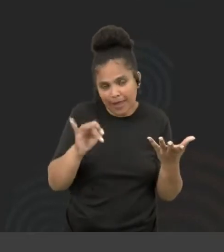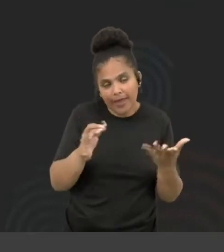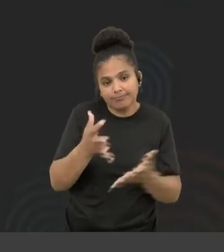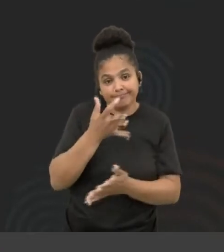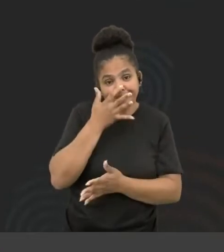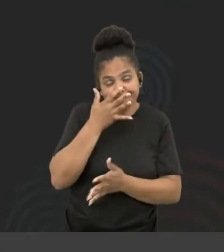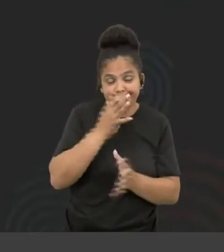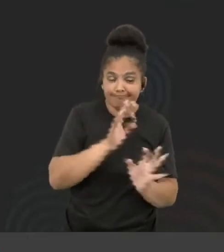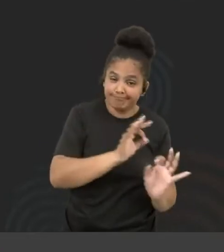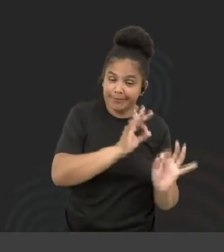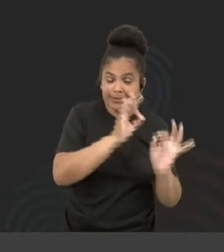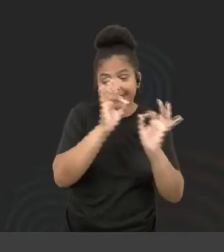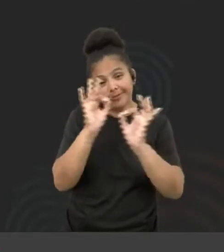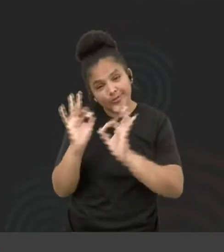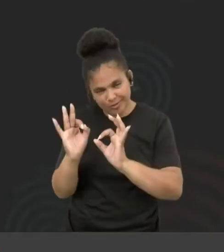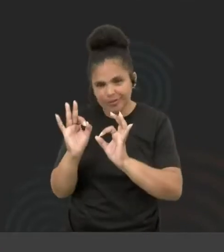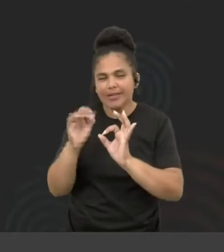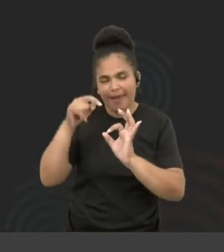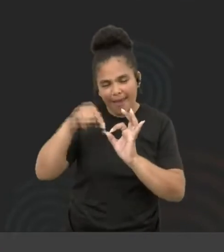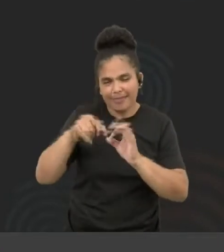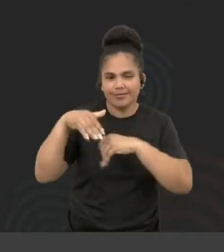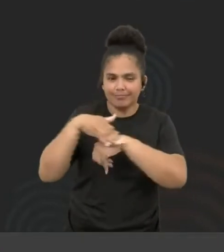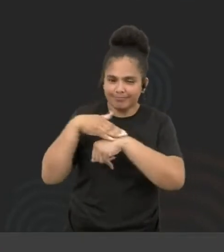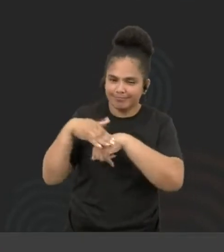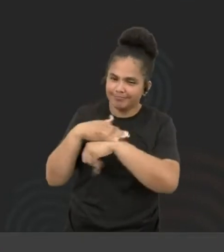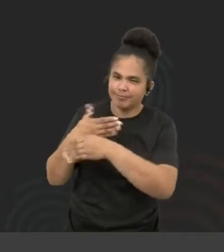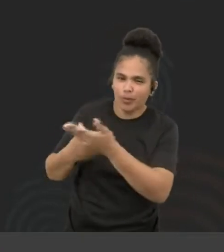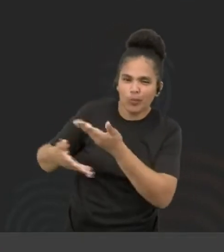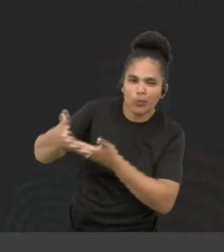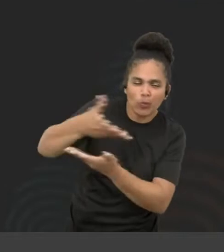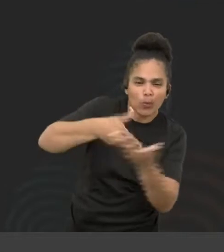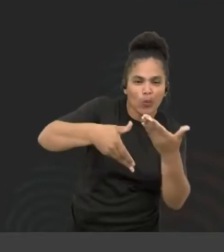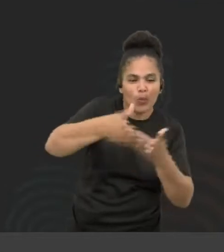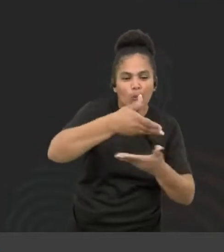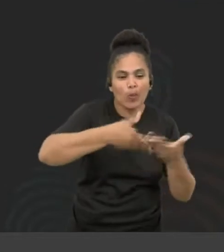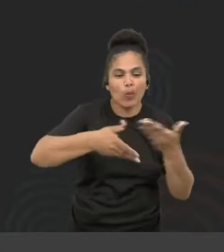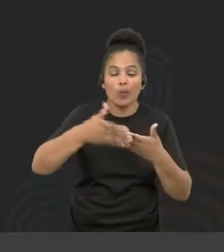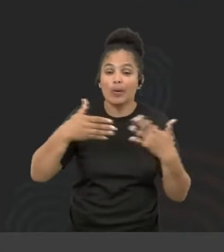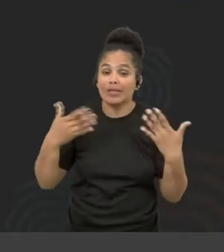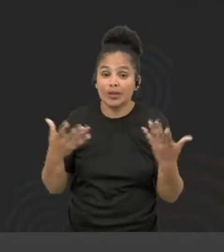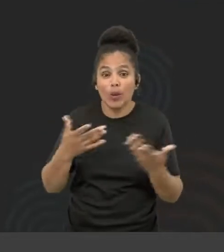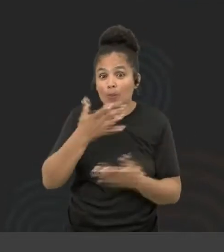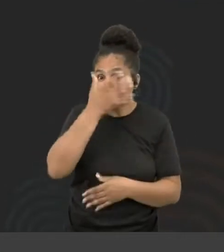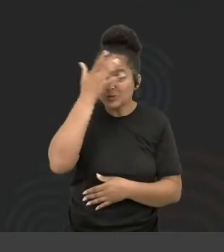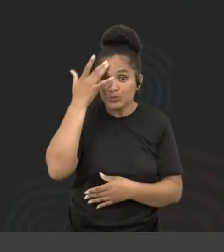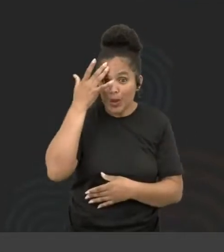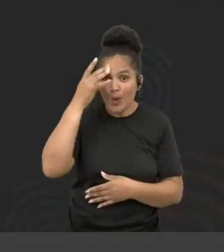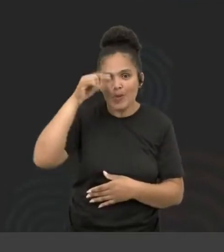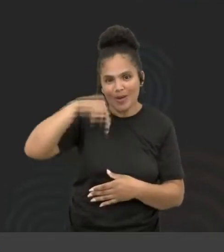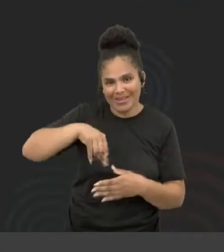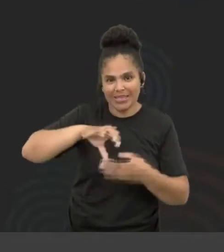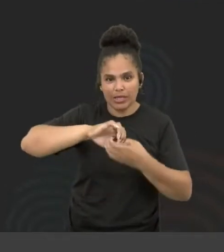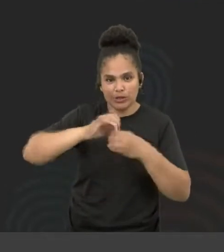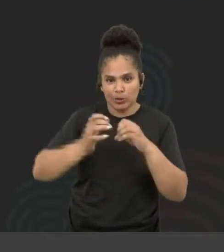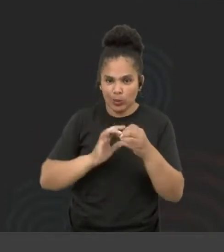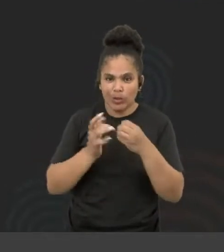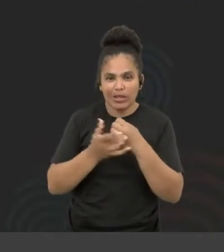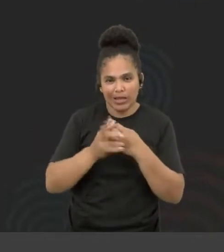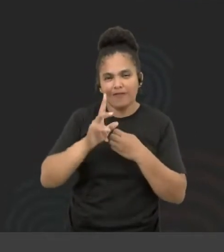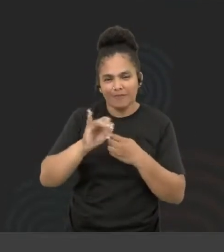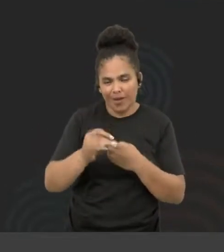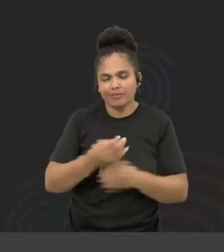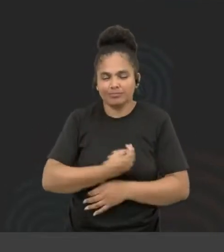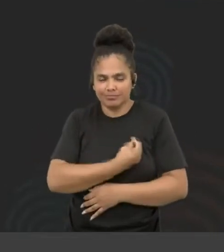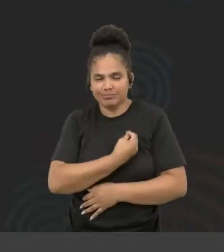assistir essa conversa. O pessoal que está aqui no link vai estar ao vivo, mas